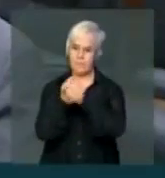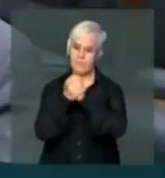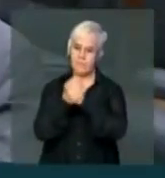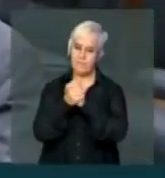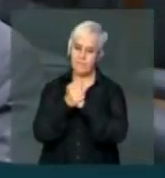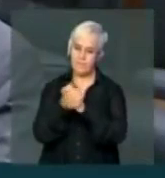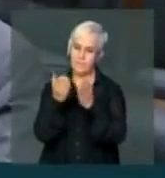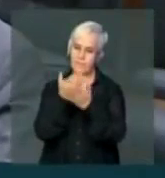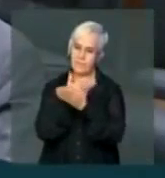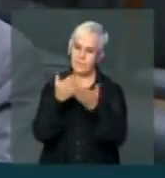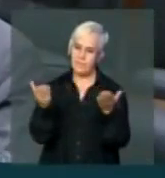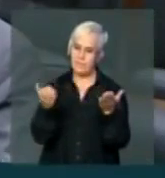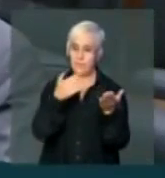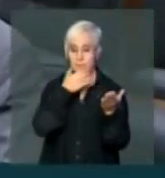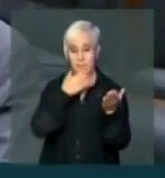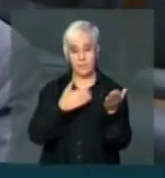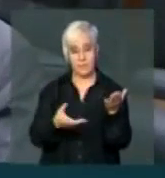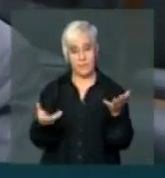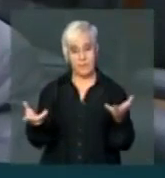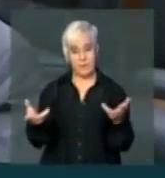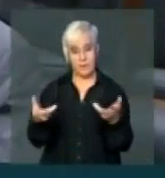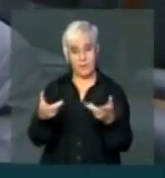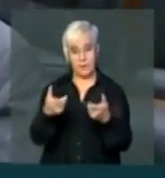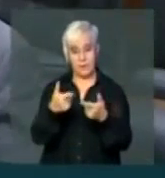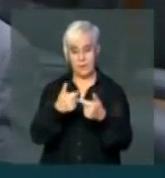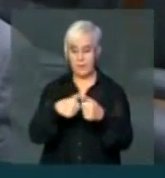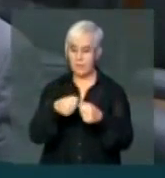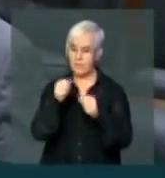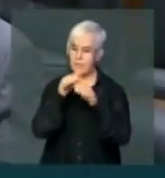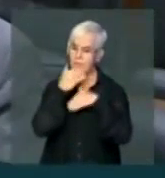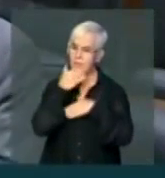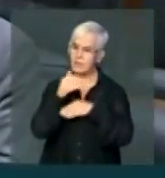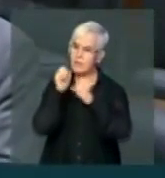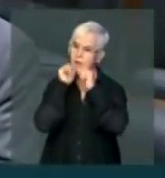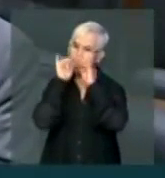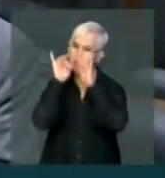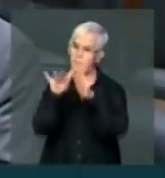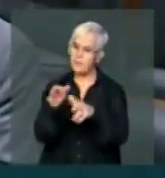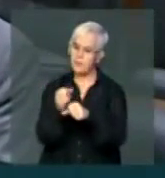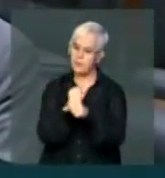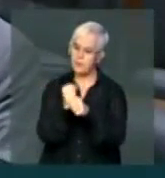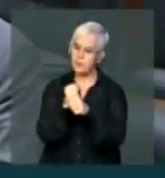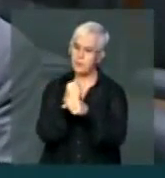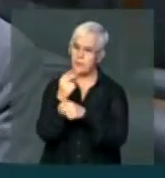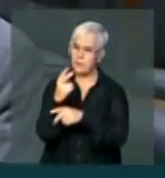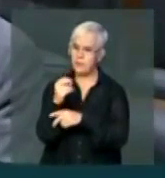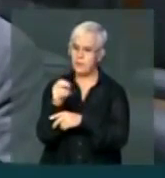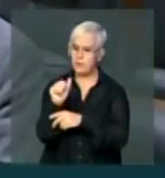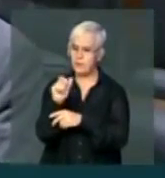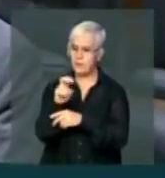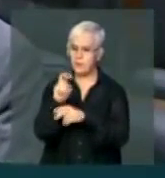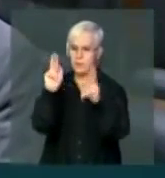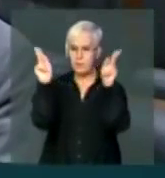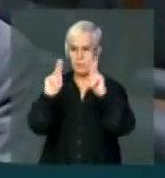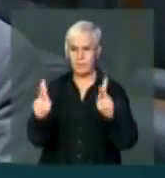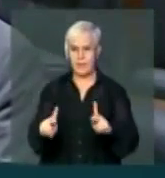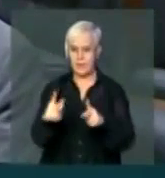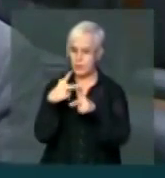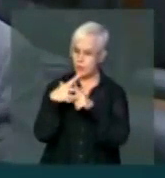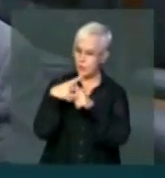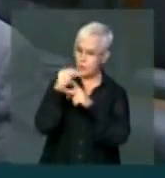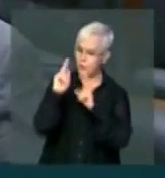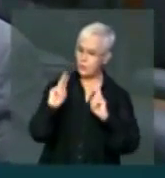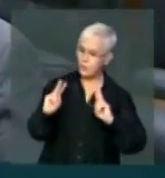um Natal maravilhoso, abençoado, e um ano de 2015 de paz, de sucesso, de